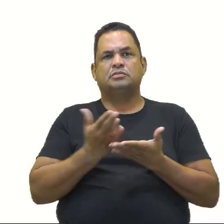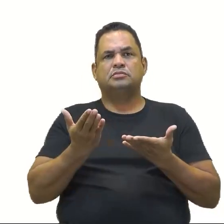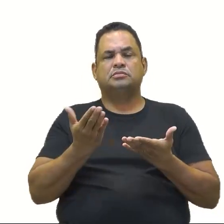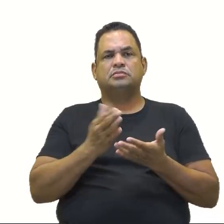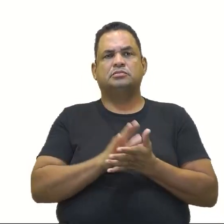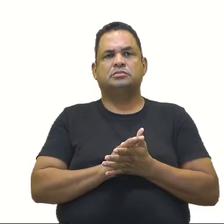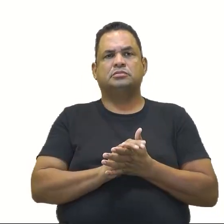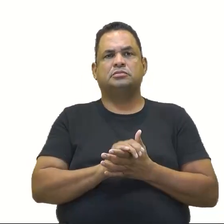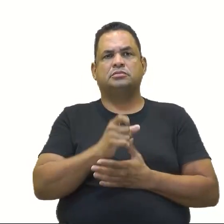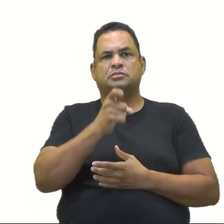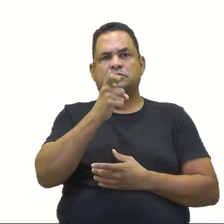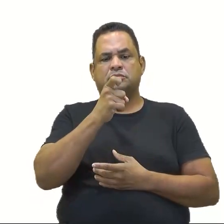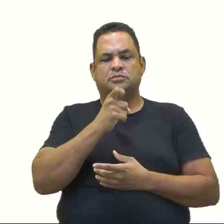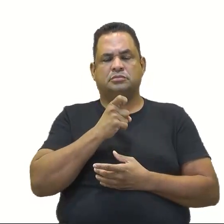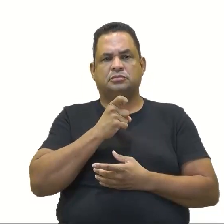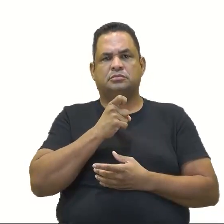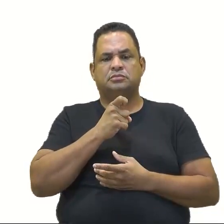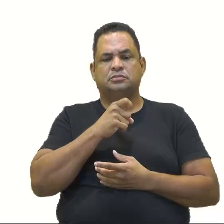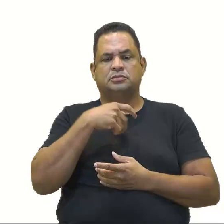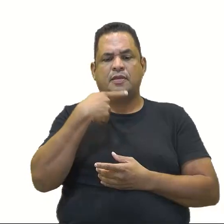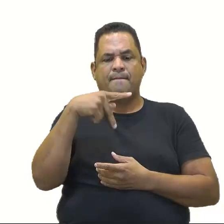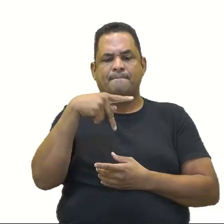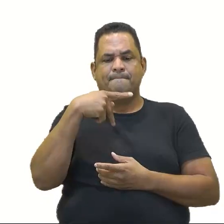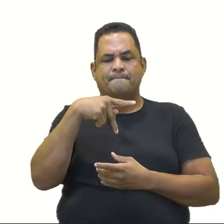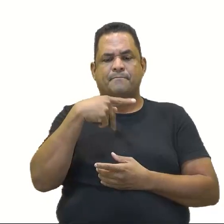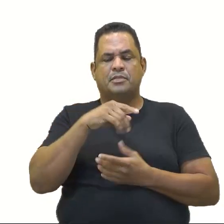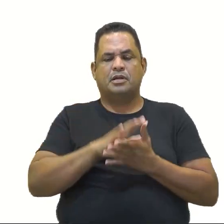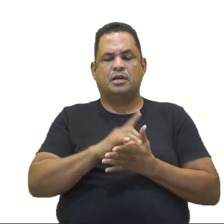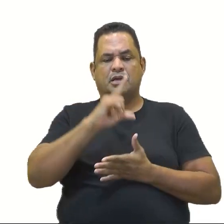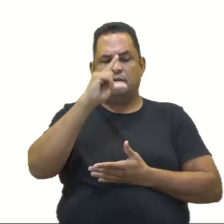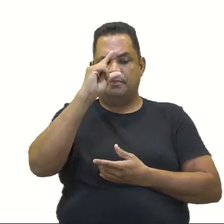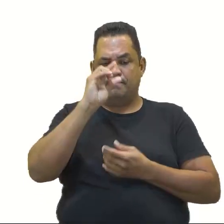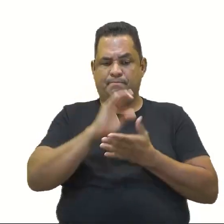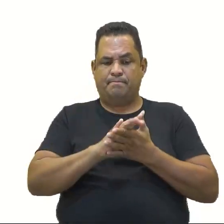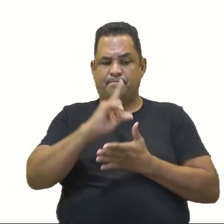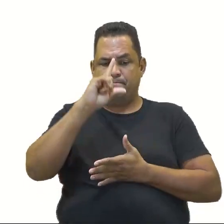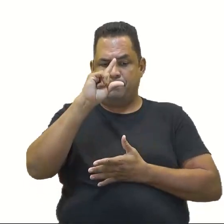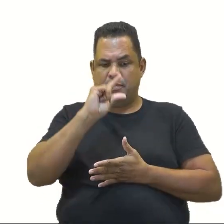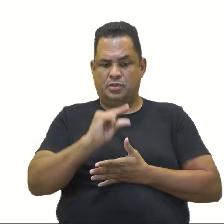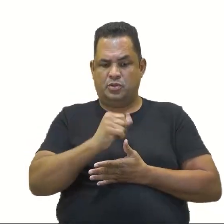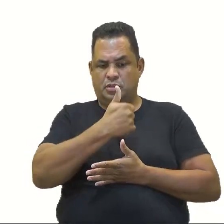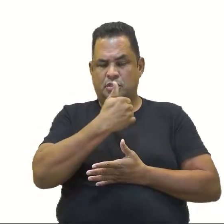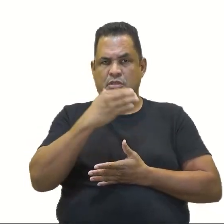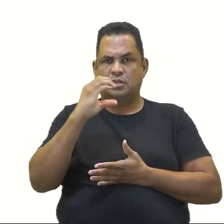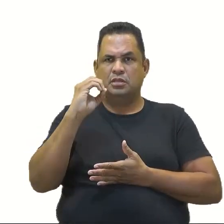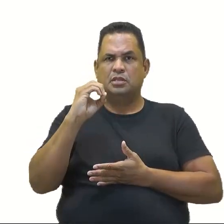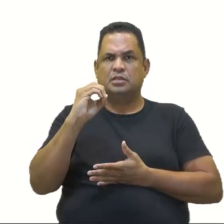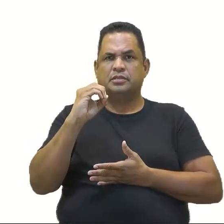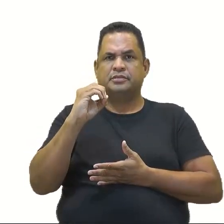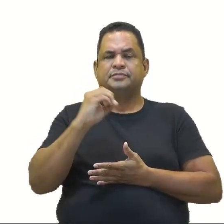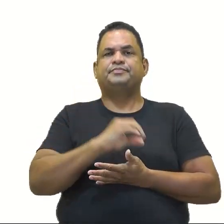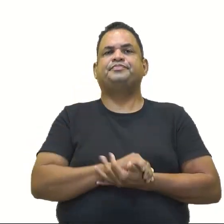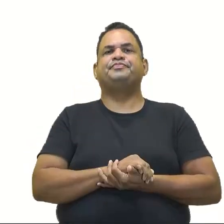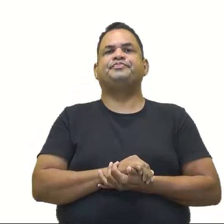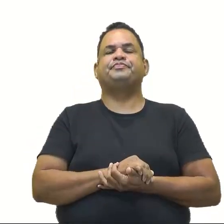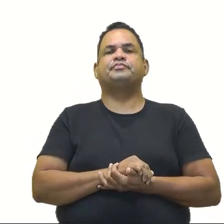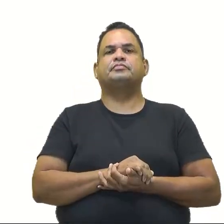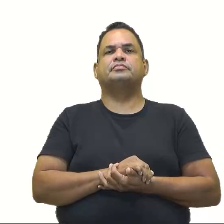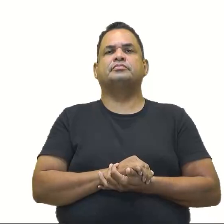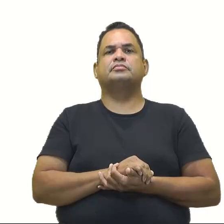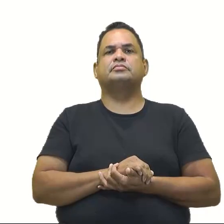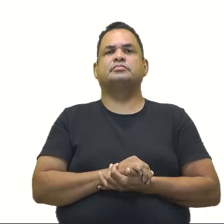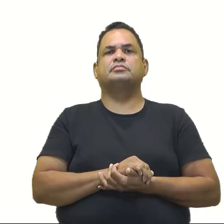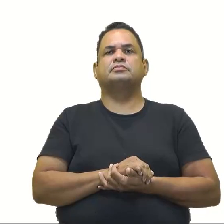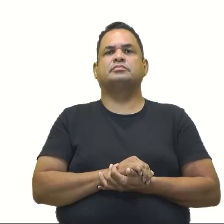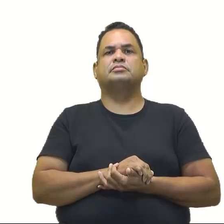O X, ele é um número par menor que 10. Então vamos ver quem é o A? Vamos lá. É o conjunto A, isso, né? É um